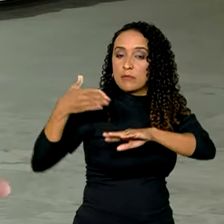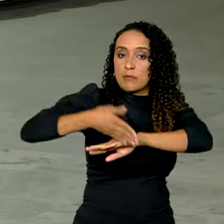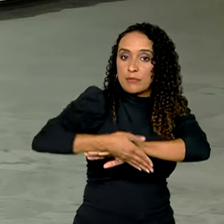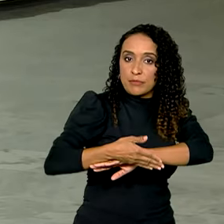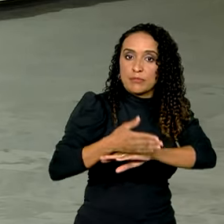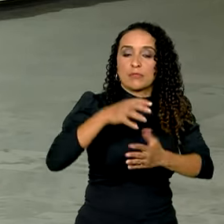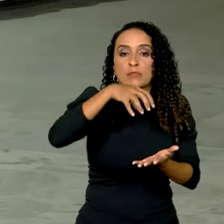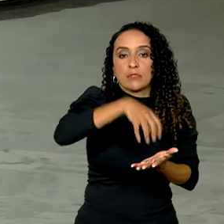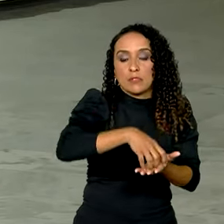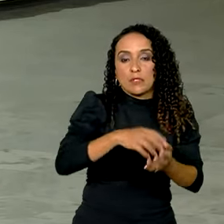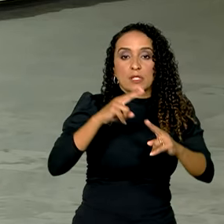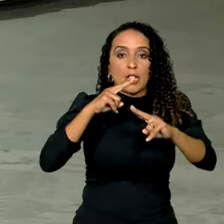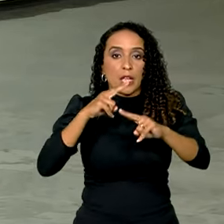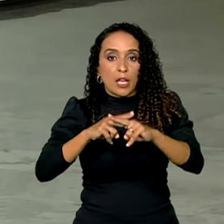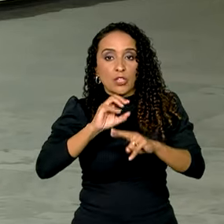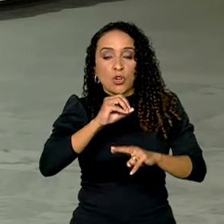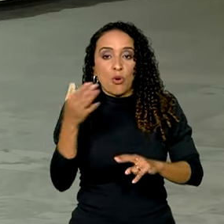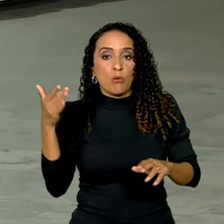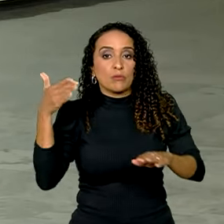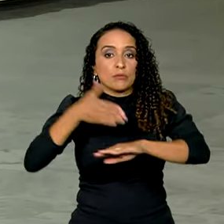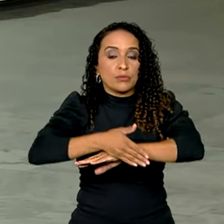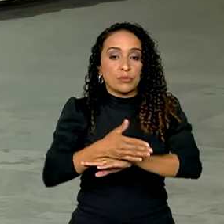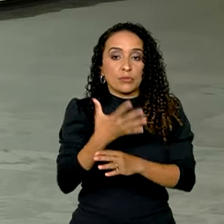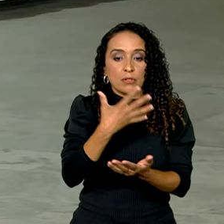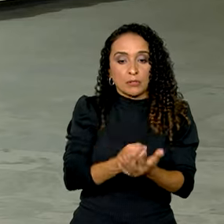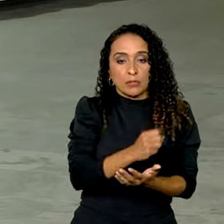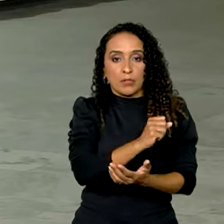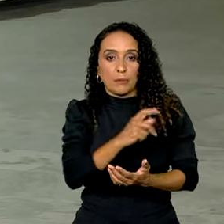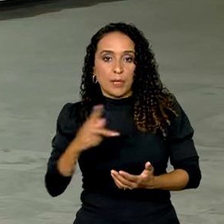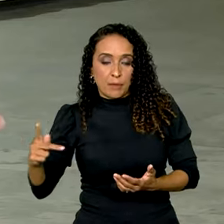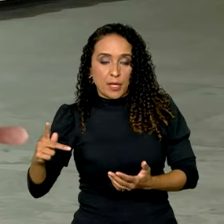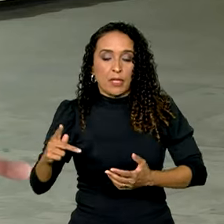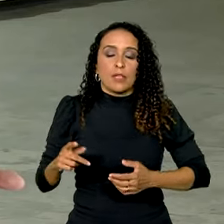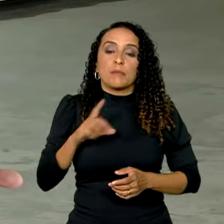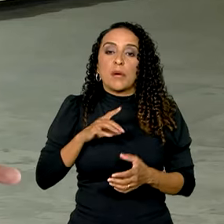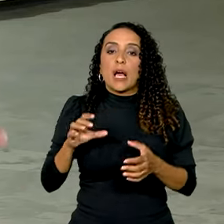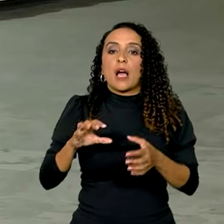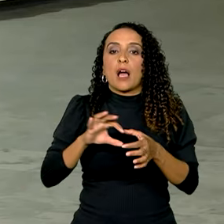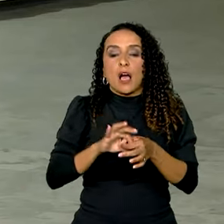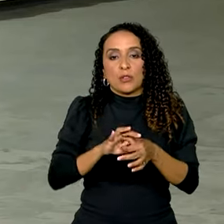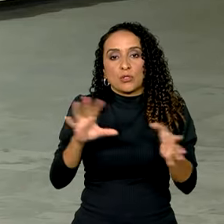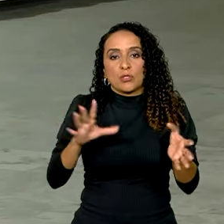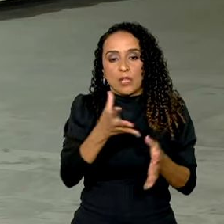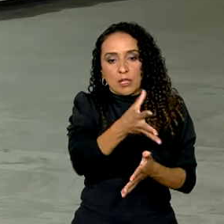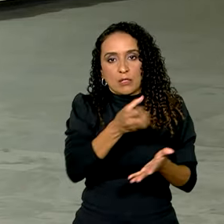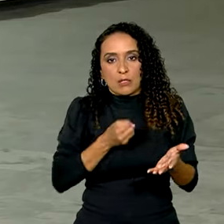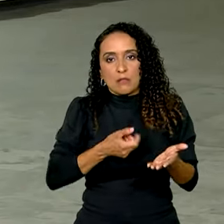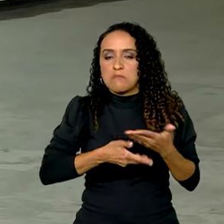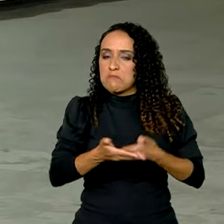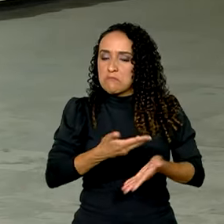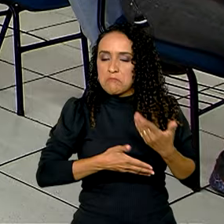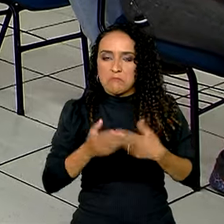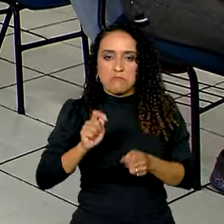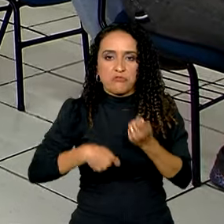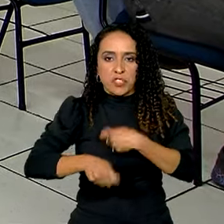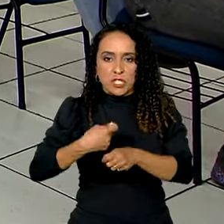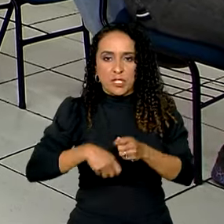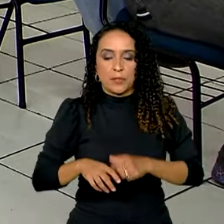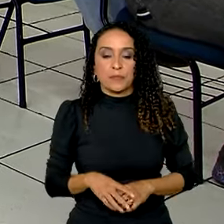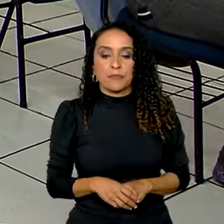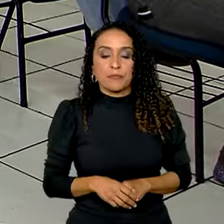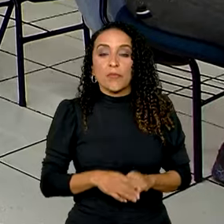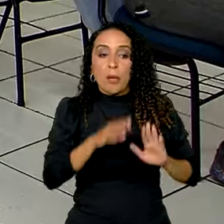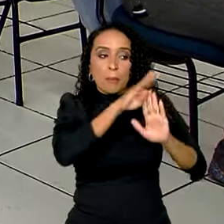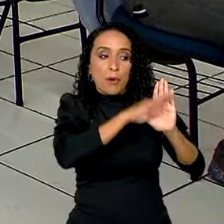a uma agícia da Caixa ou acessar o aplicativo Caixa Tem para autorizar os saques e movimentações financeiras. O